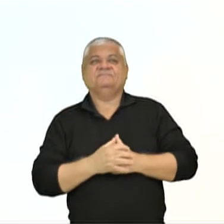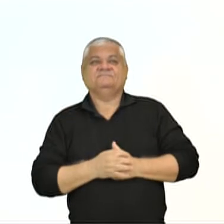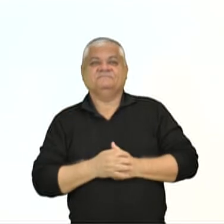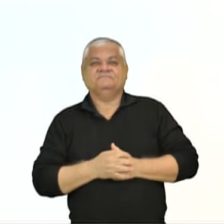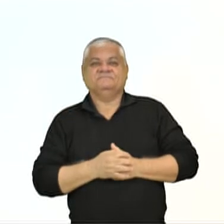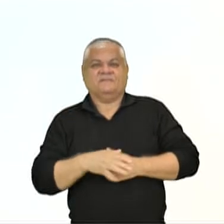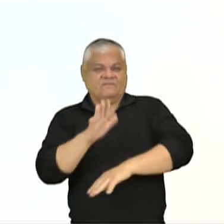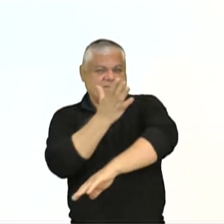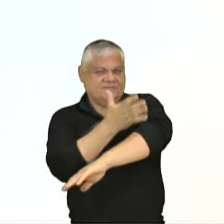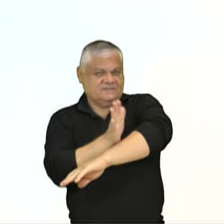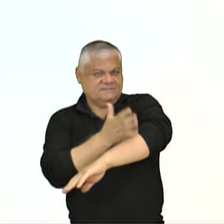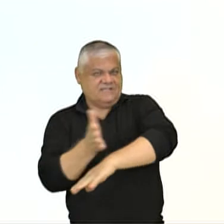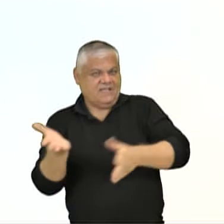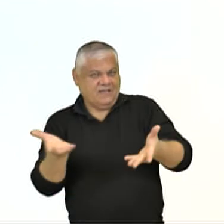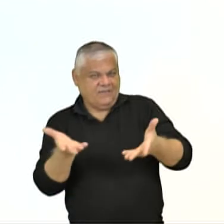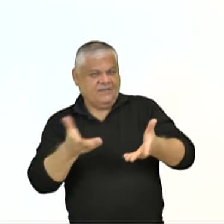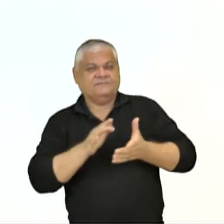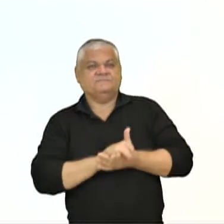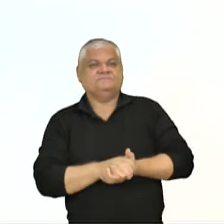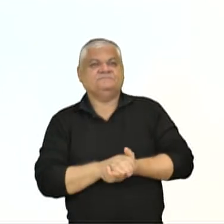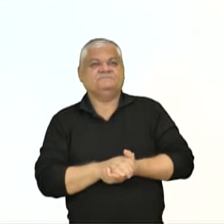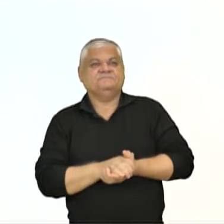Vamos fazer um exercício bem rapidão, gente.